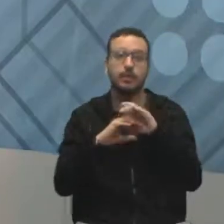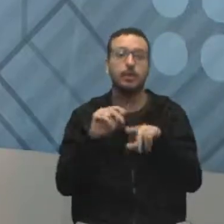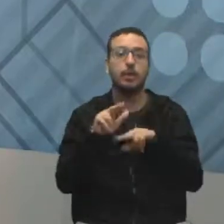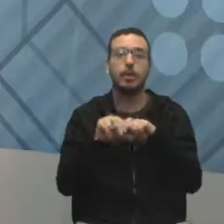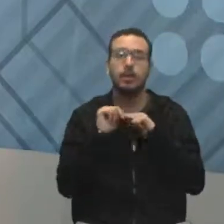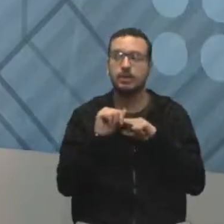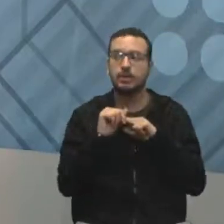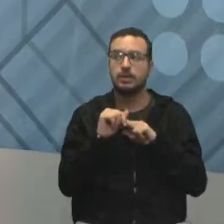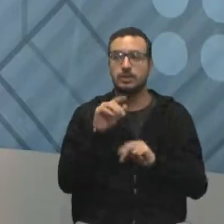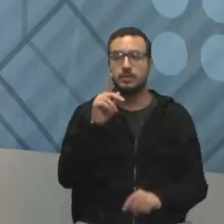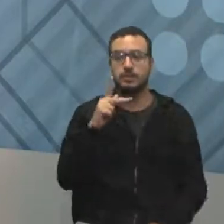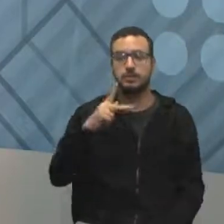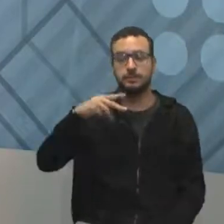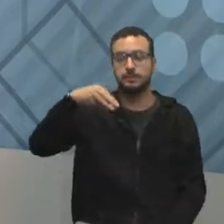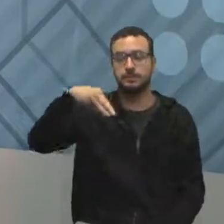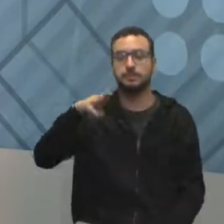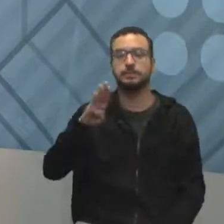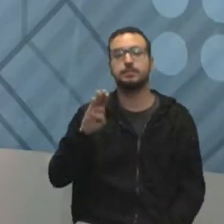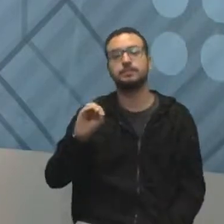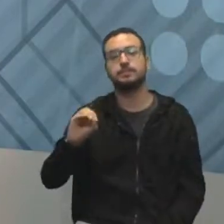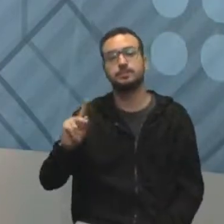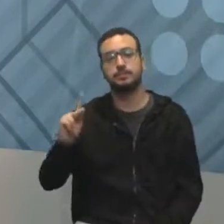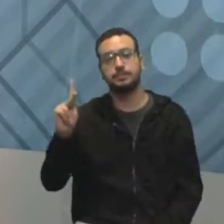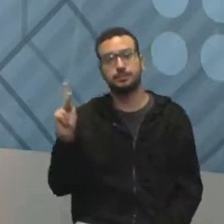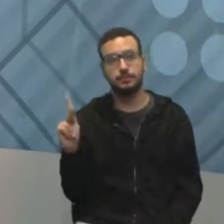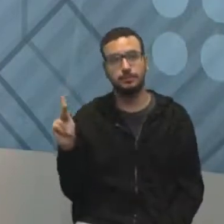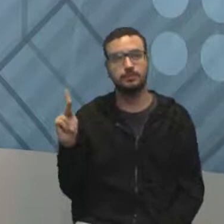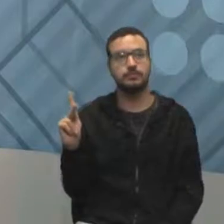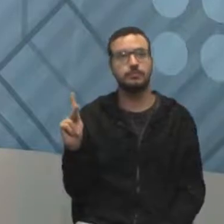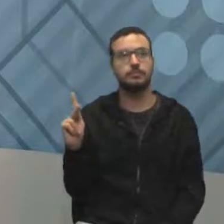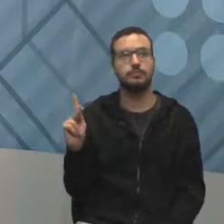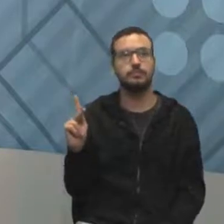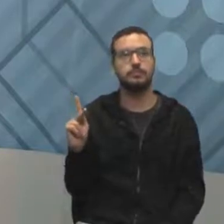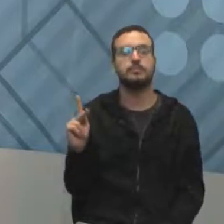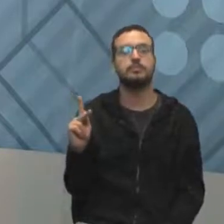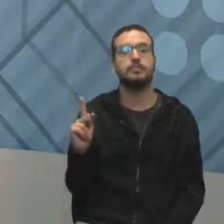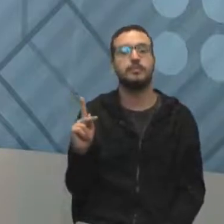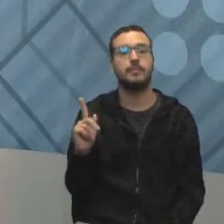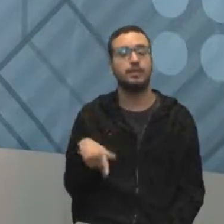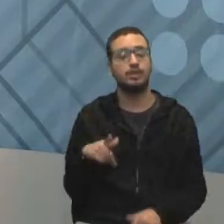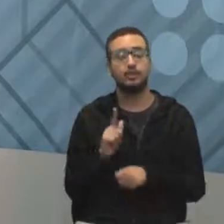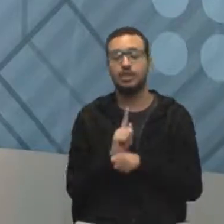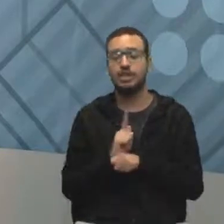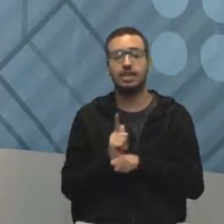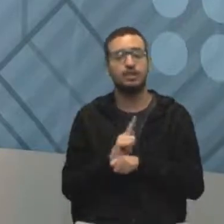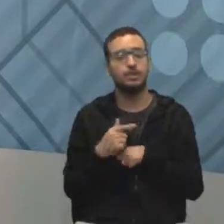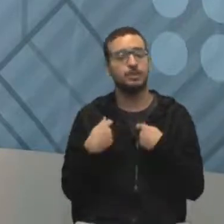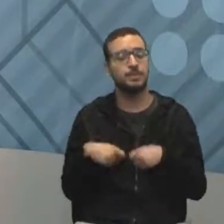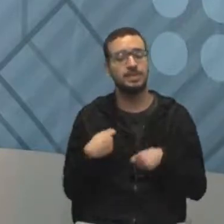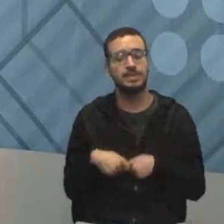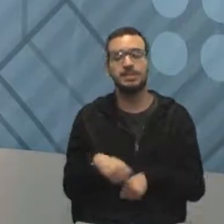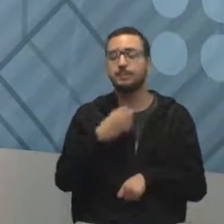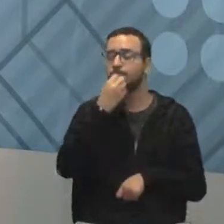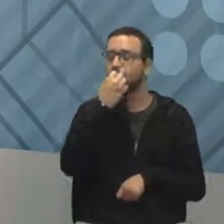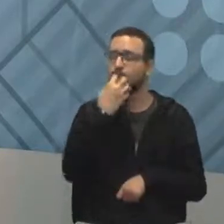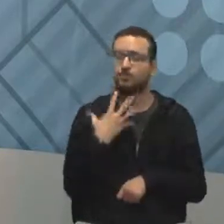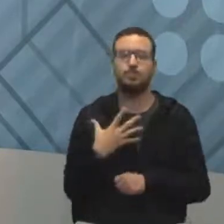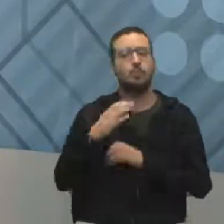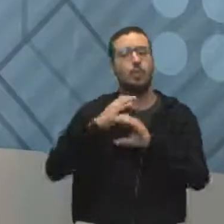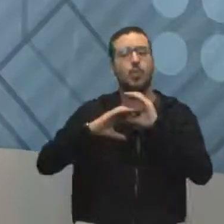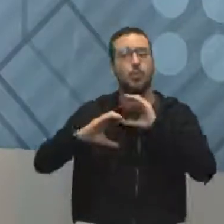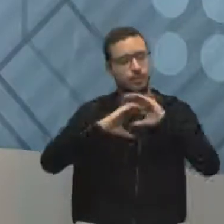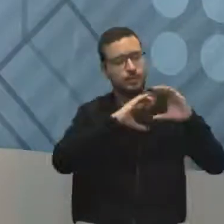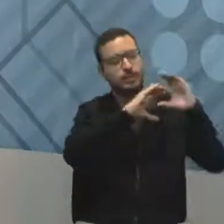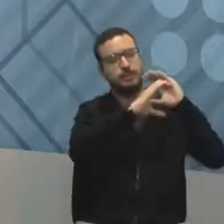isso que o PMBOK vai dizer que o gerente de projetos vai se dedicar muito à comunicação. E é a sua função a partir de agora,